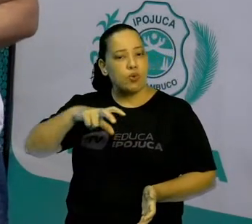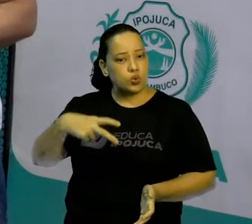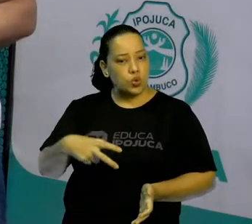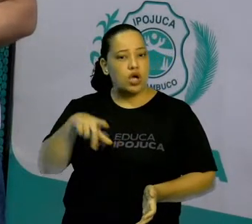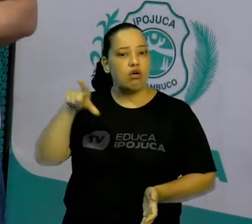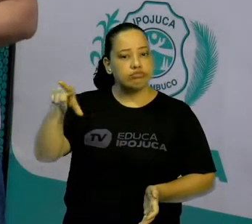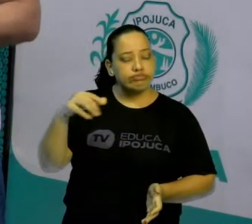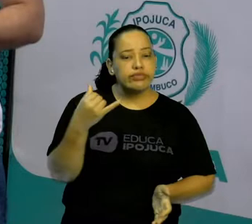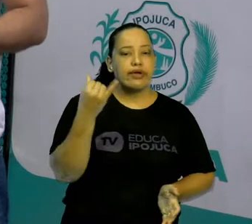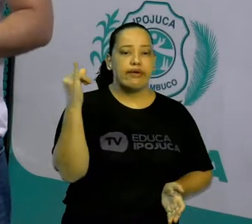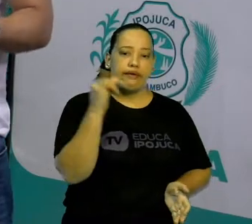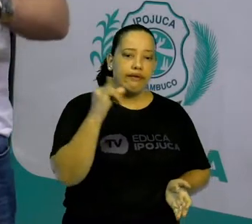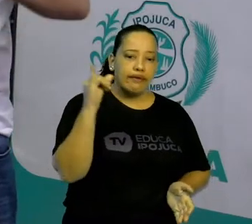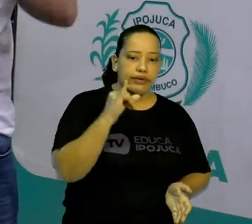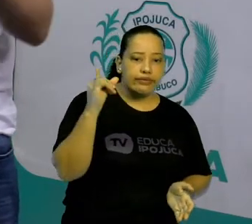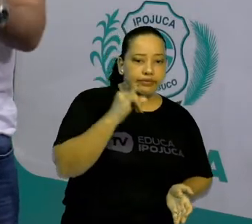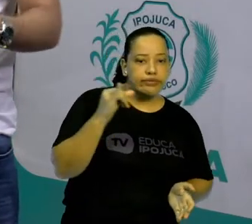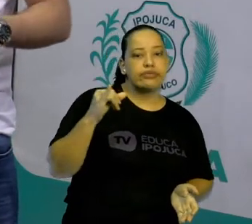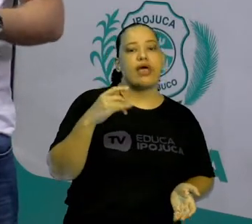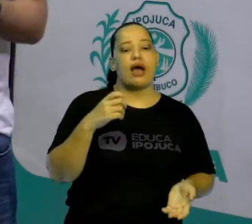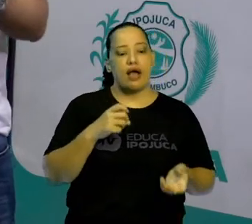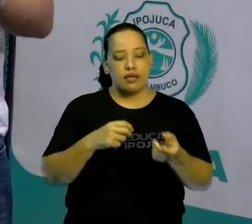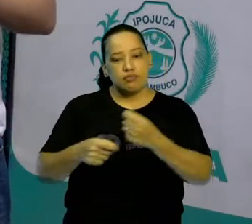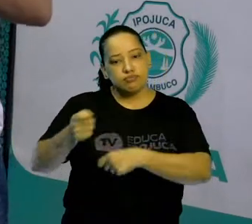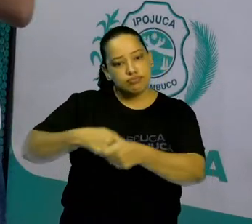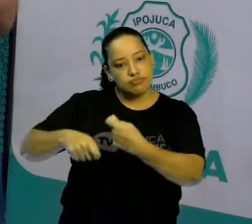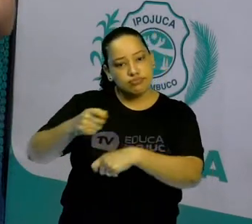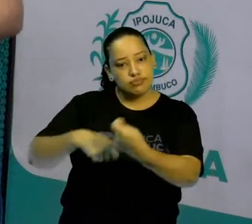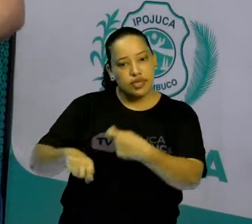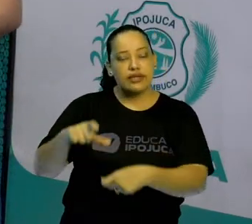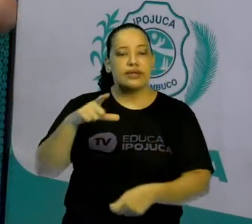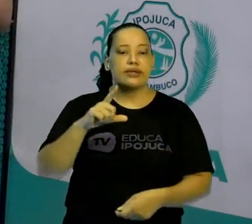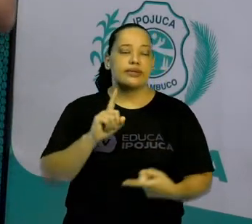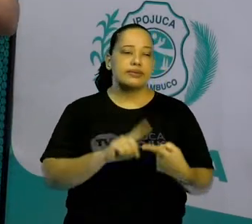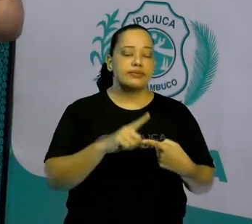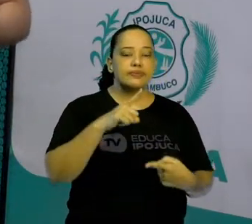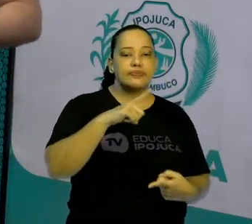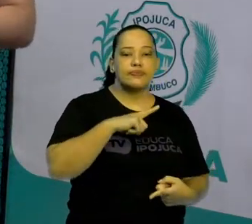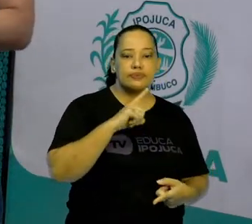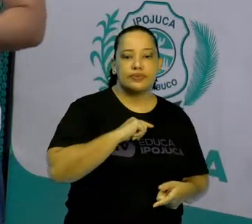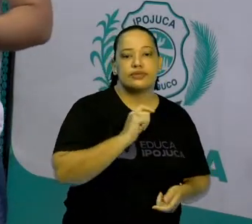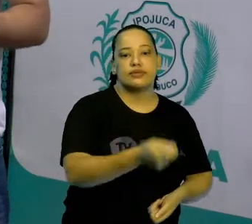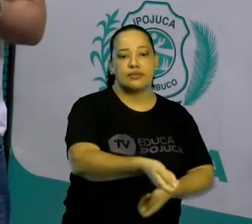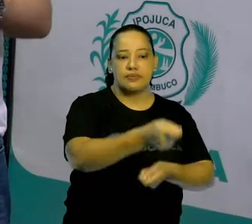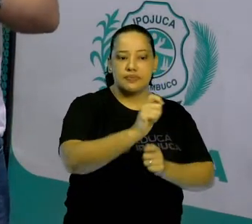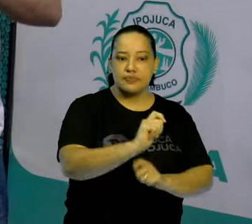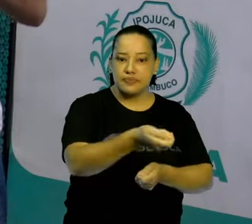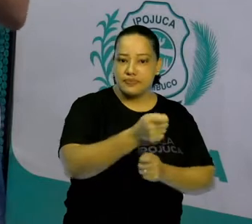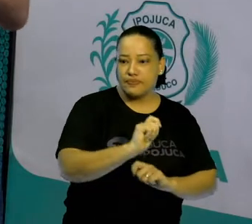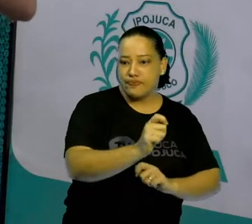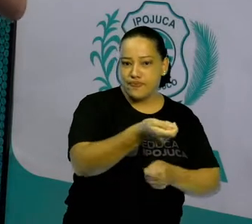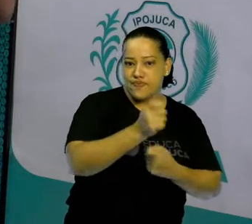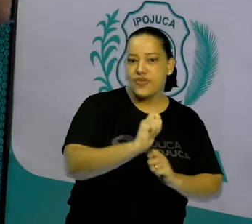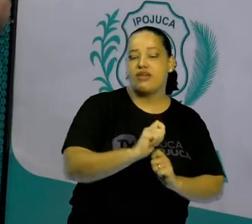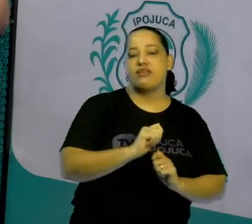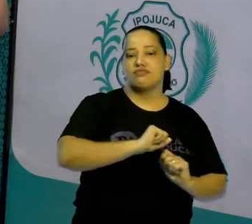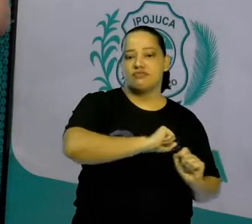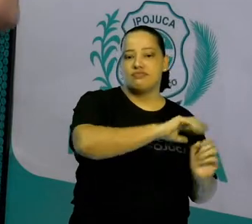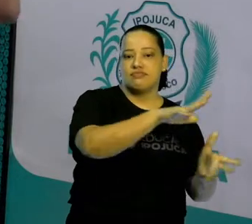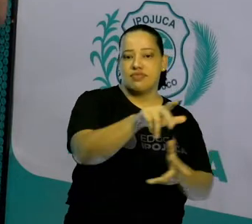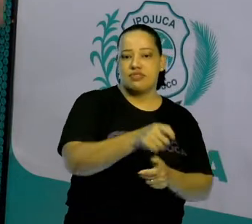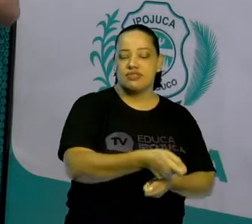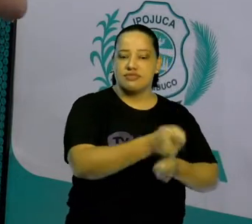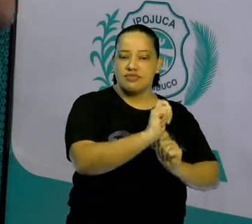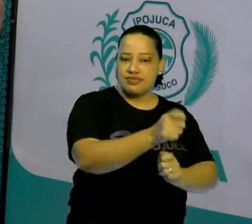com a Itália e também tinha uma prática pesqueira muito grande. Então, Portugal tinha uma tradição de